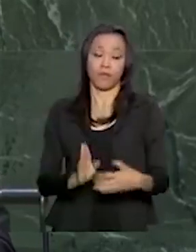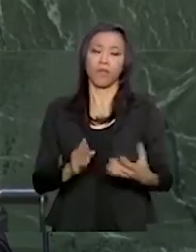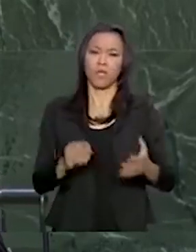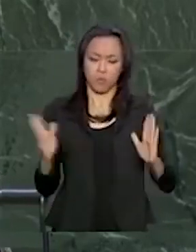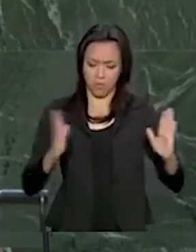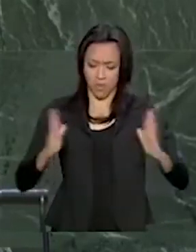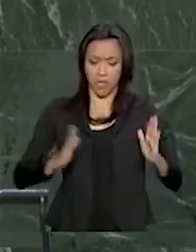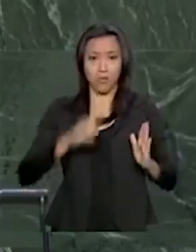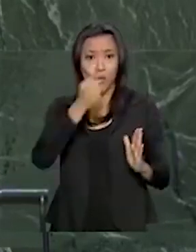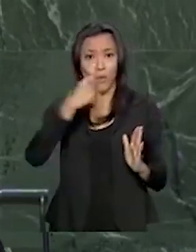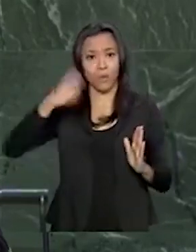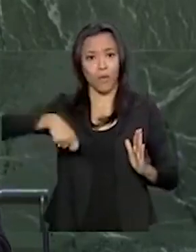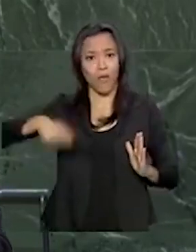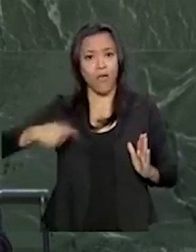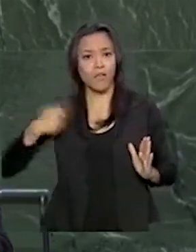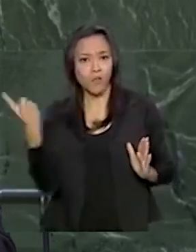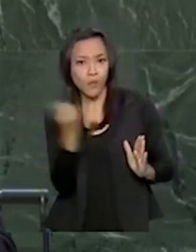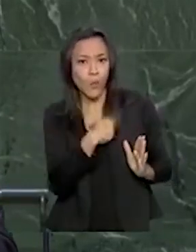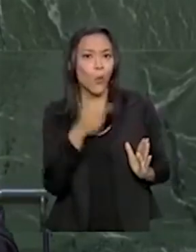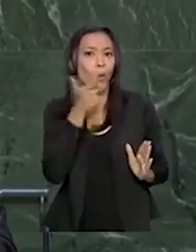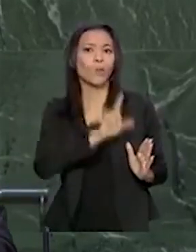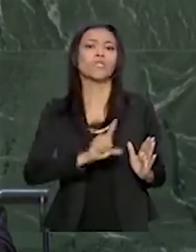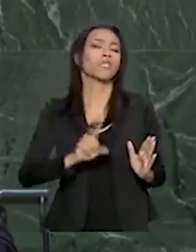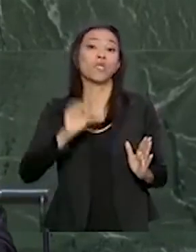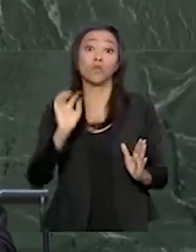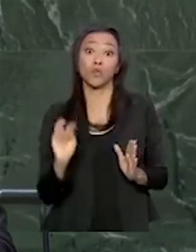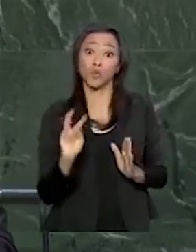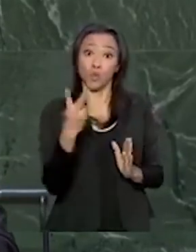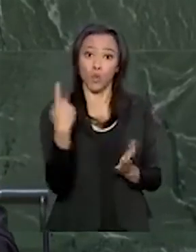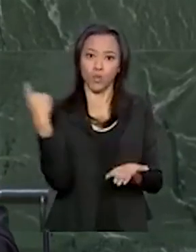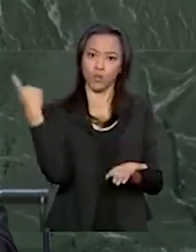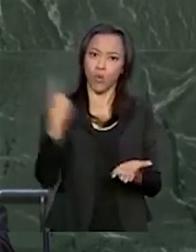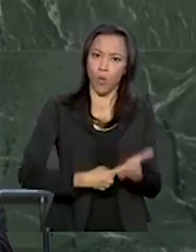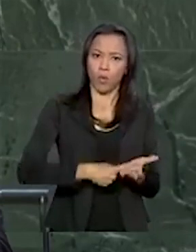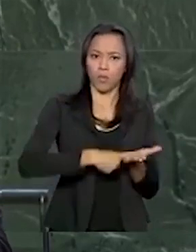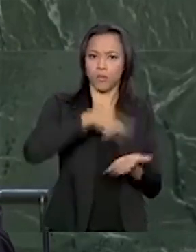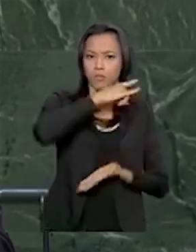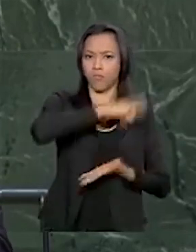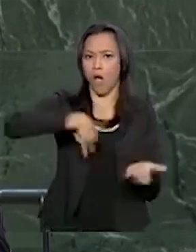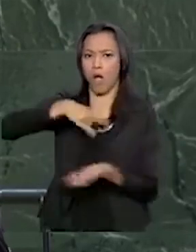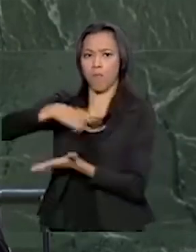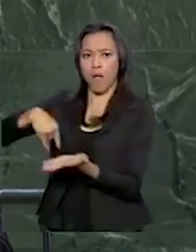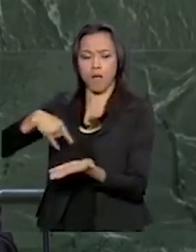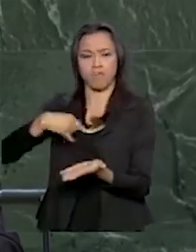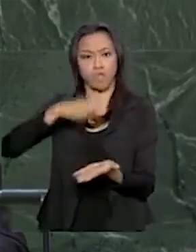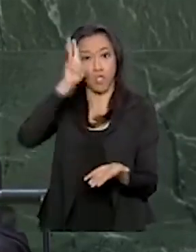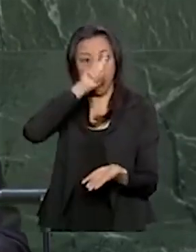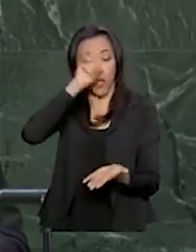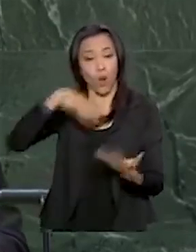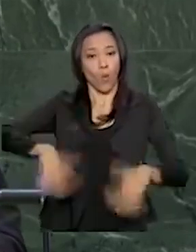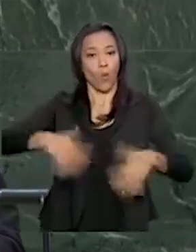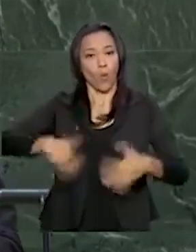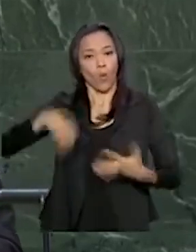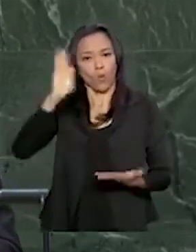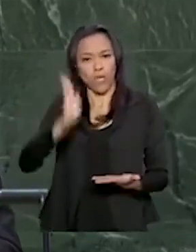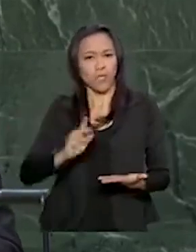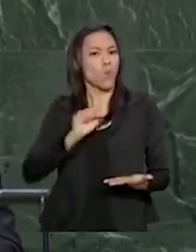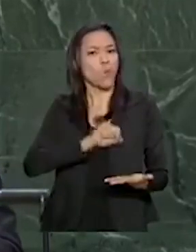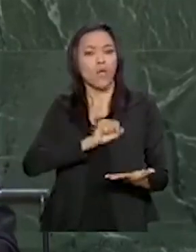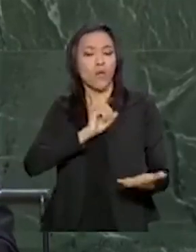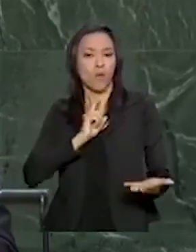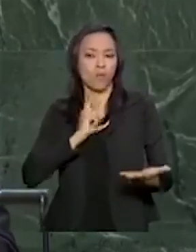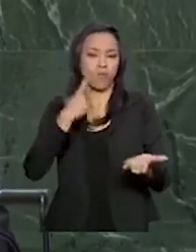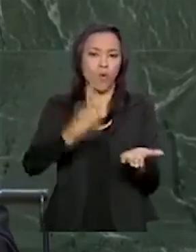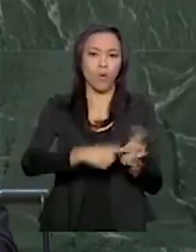meses, concluímos os dois maiores acordos comerciais da história do país, aqueles firmados entre o